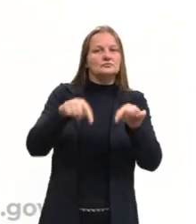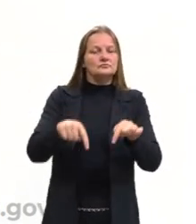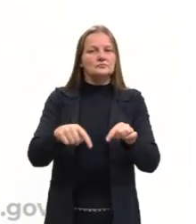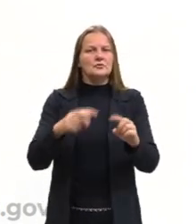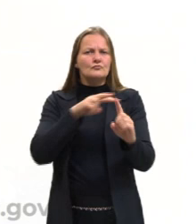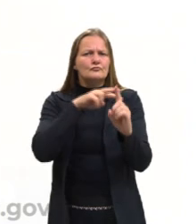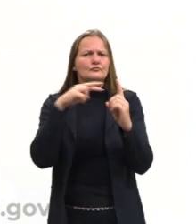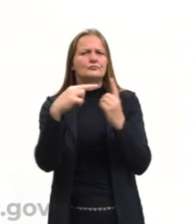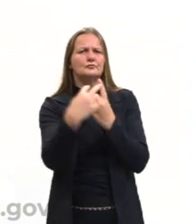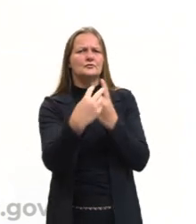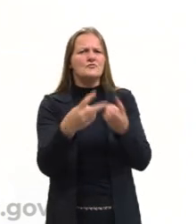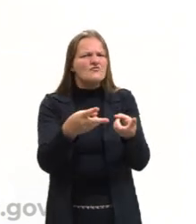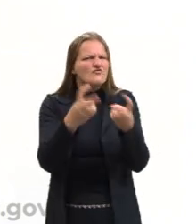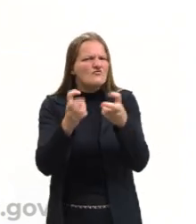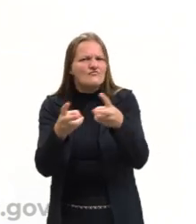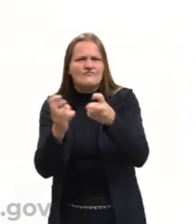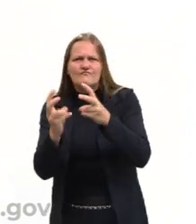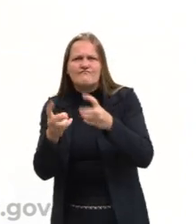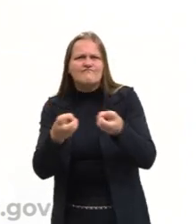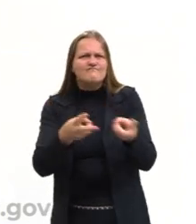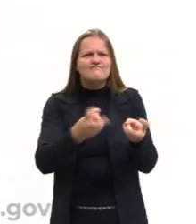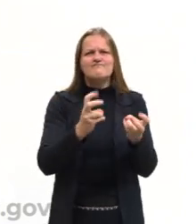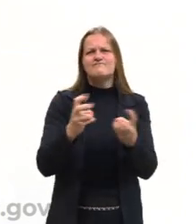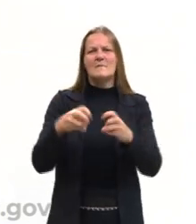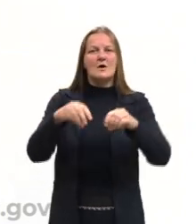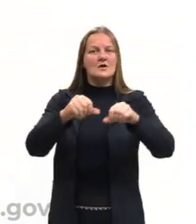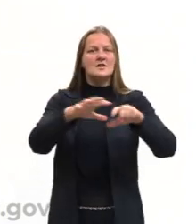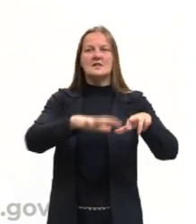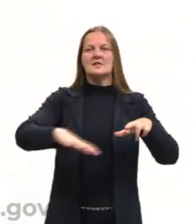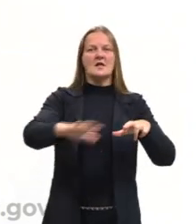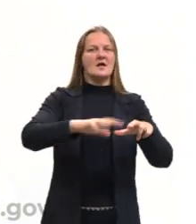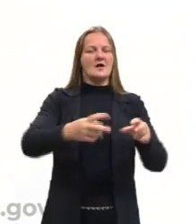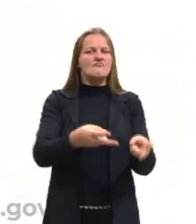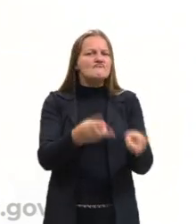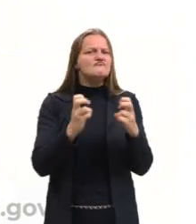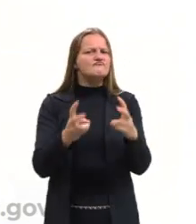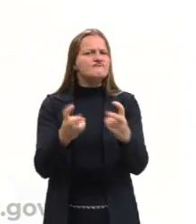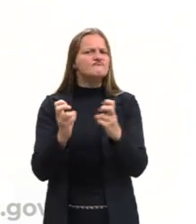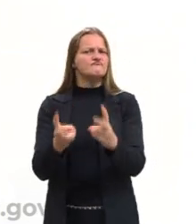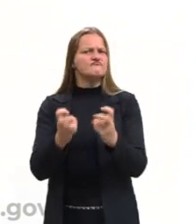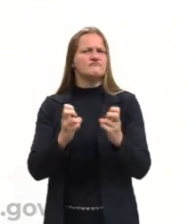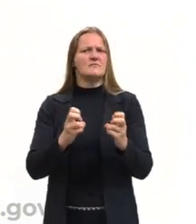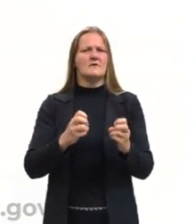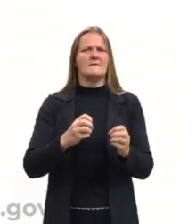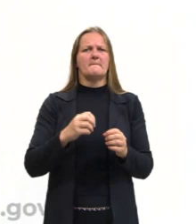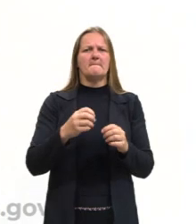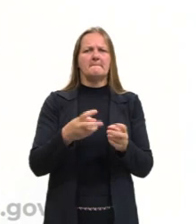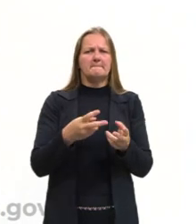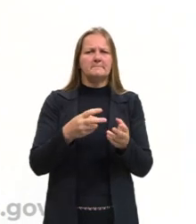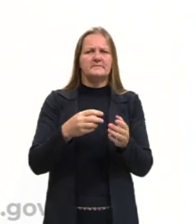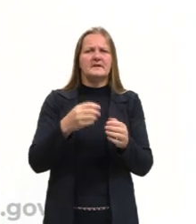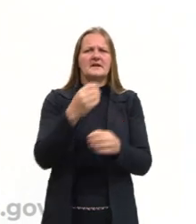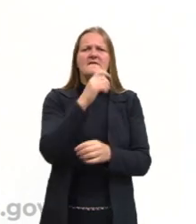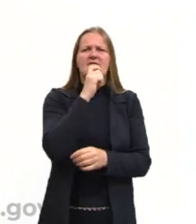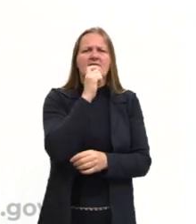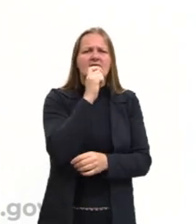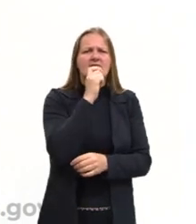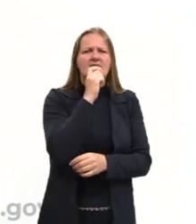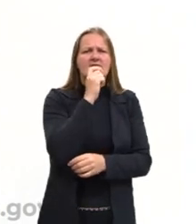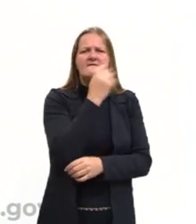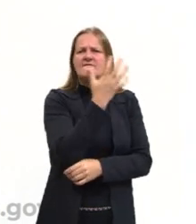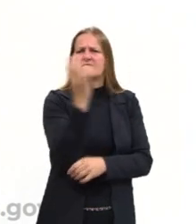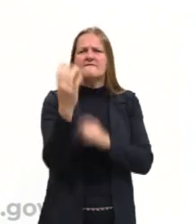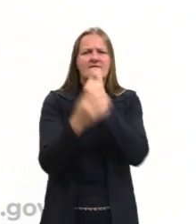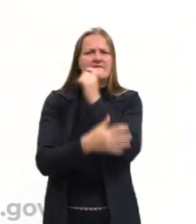exploração, né? Eles queriam explorar essa terra, na verdade. Explorar metais, a fauna, a flora, ver se tinha